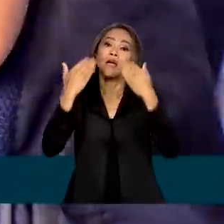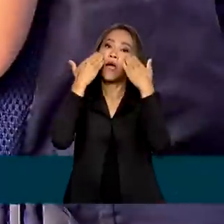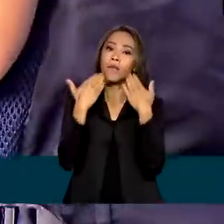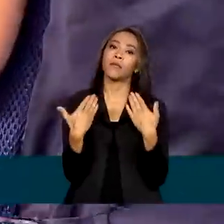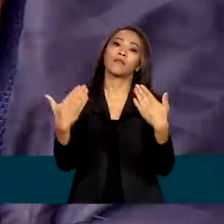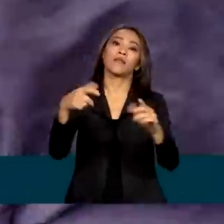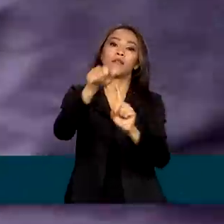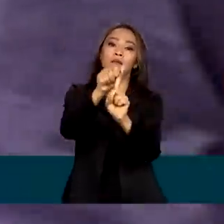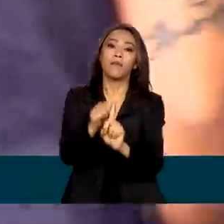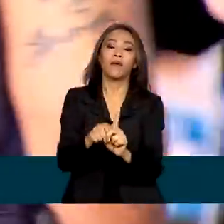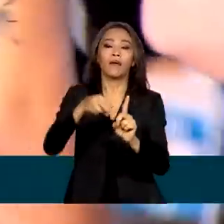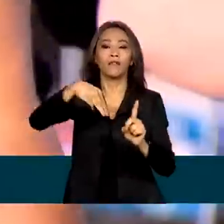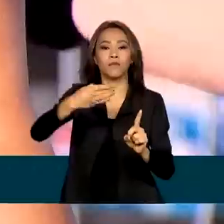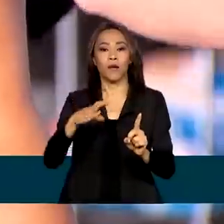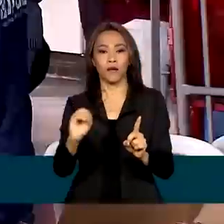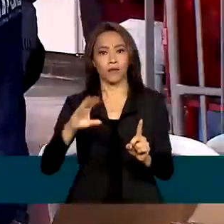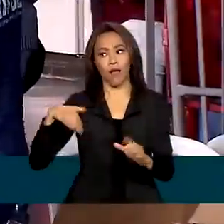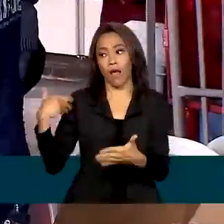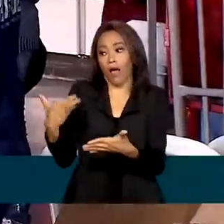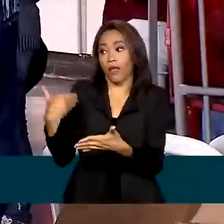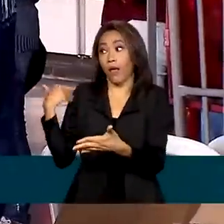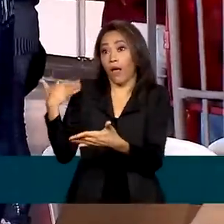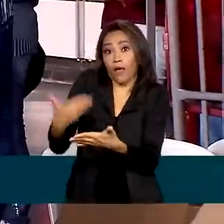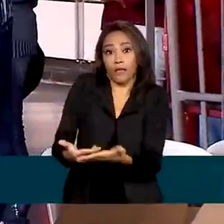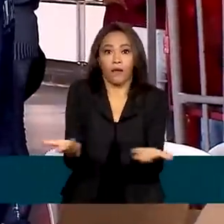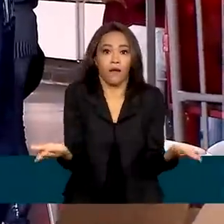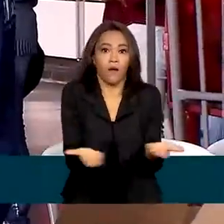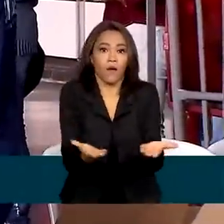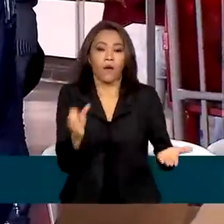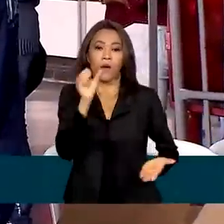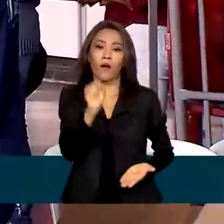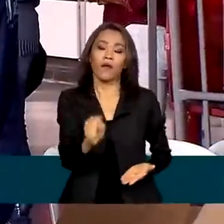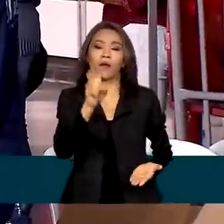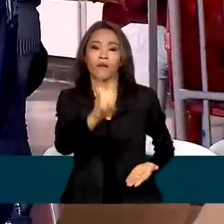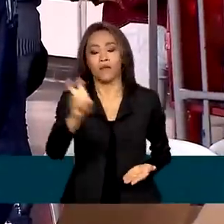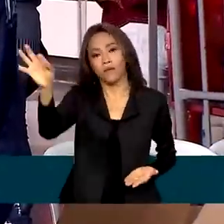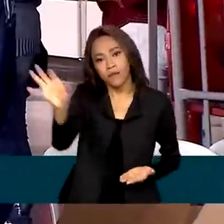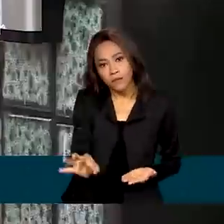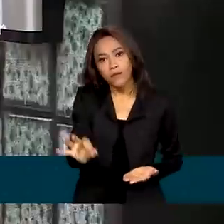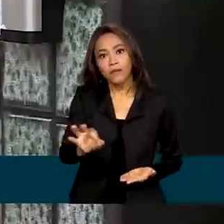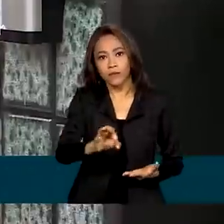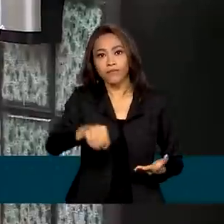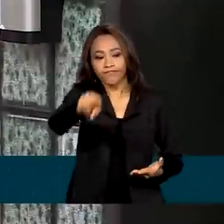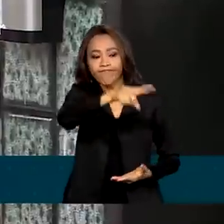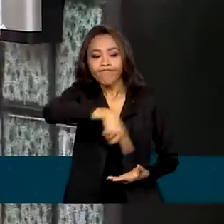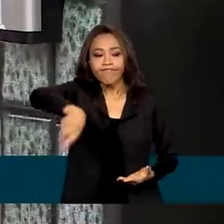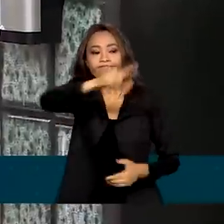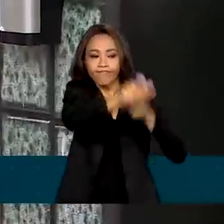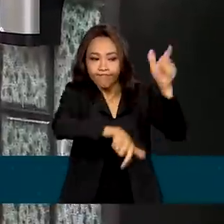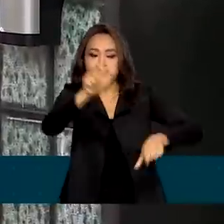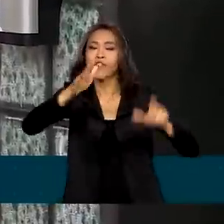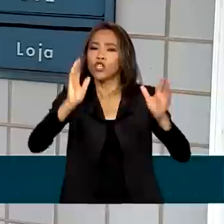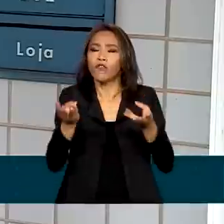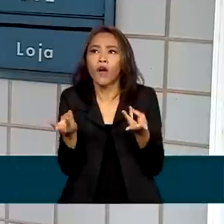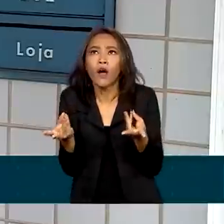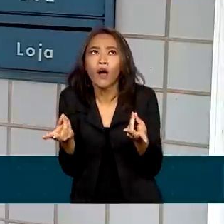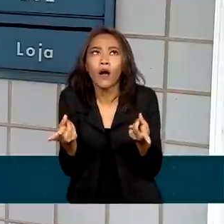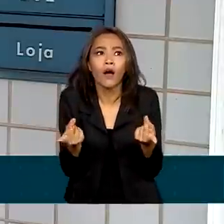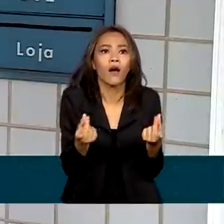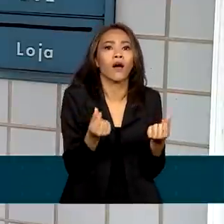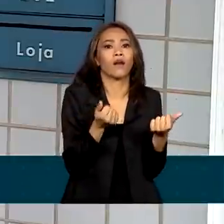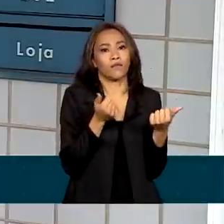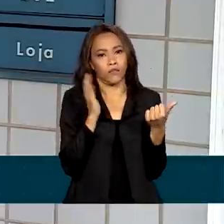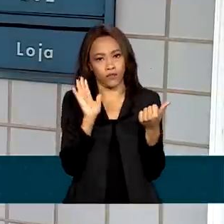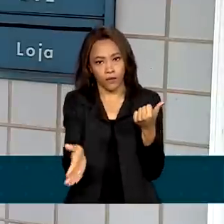em março. Até agora, cerca de 85% da população já foi contada. Quando o